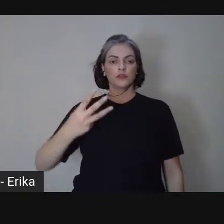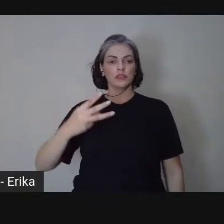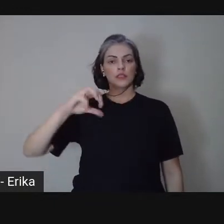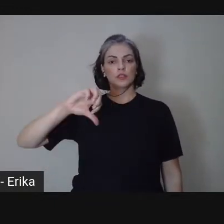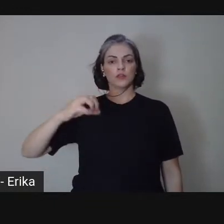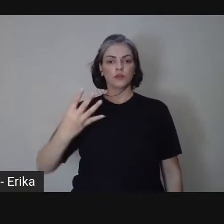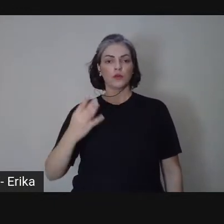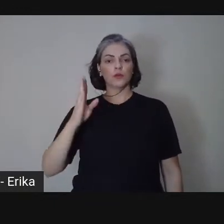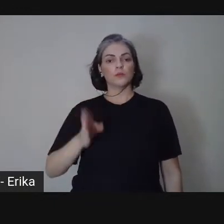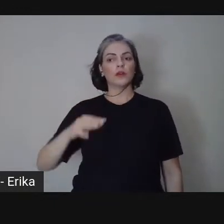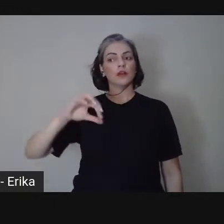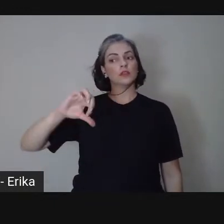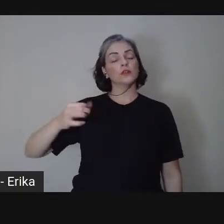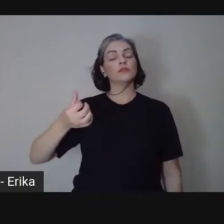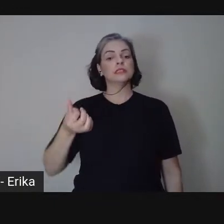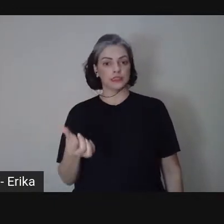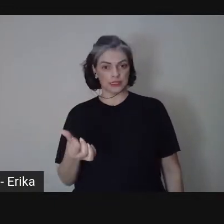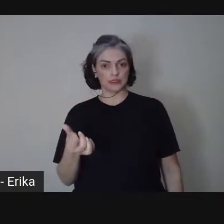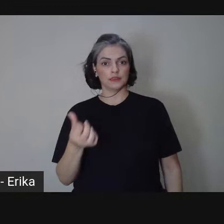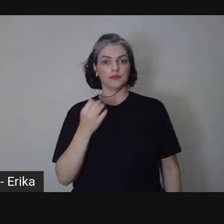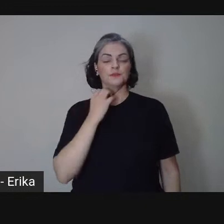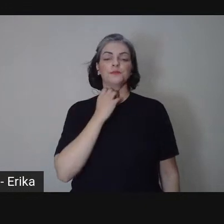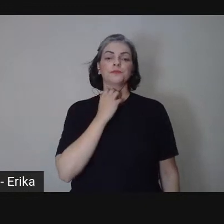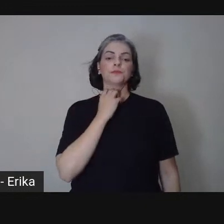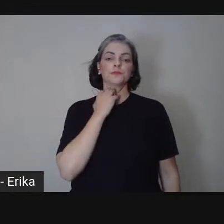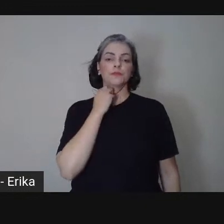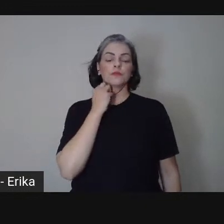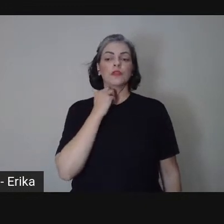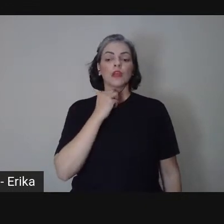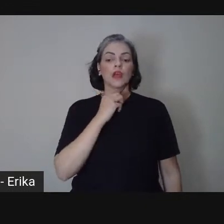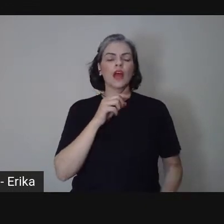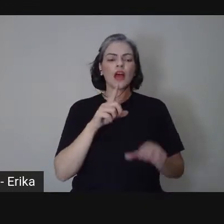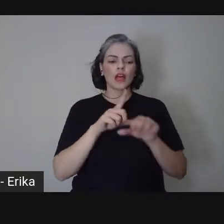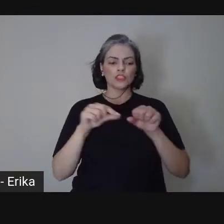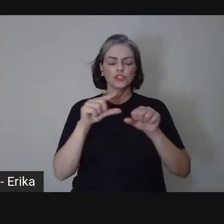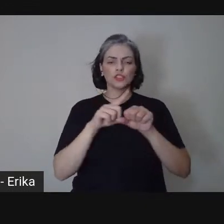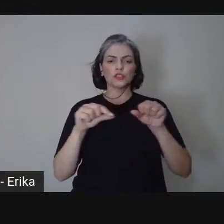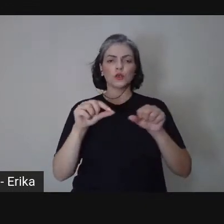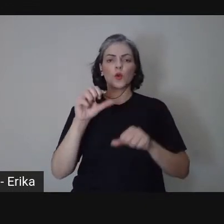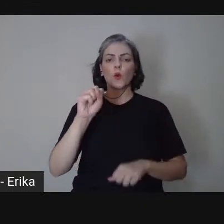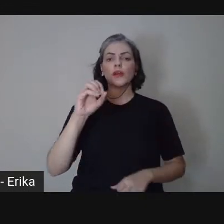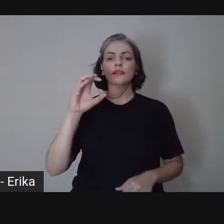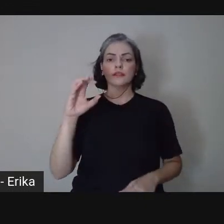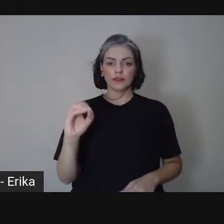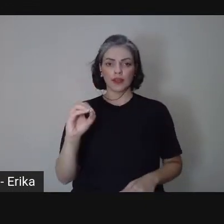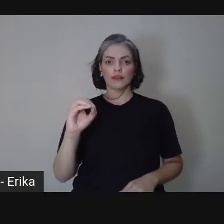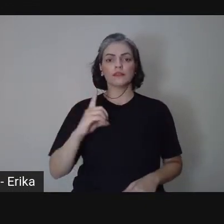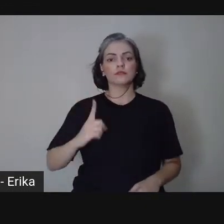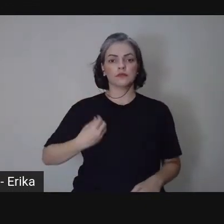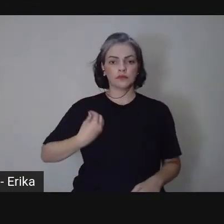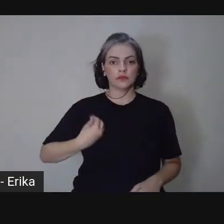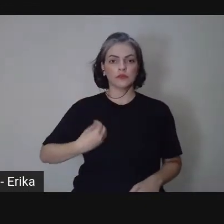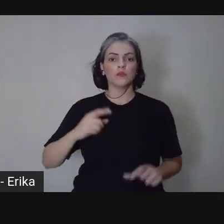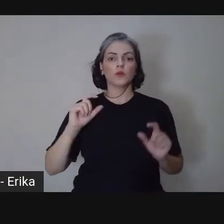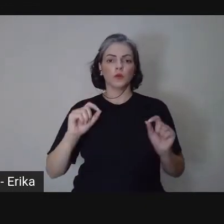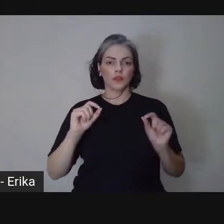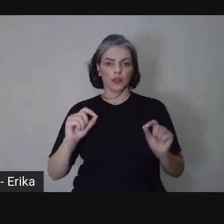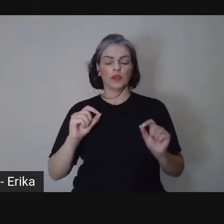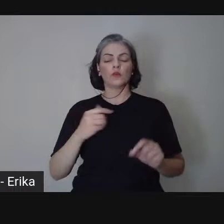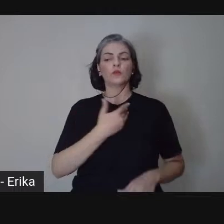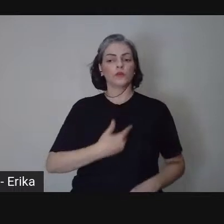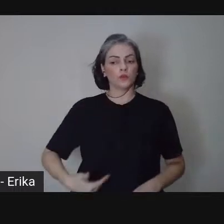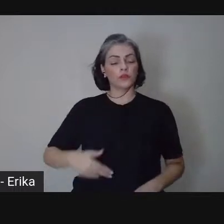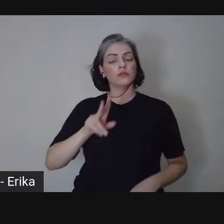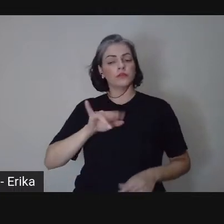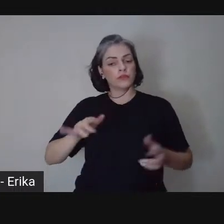9394-96, que em seu artigo 80 diz o poder público incentivará o